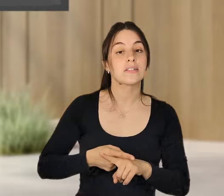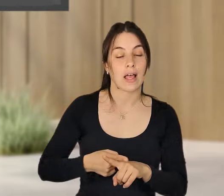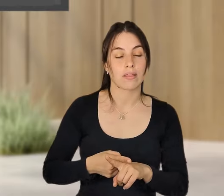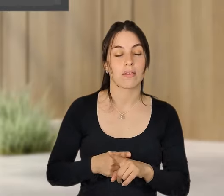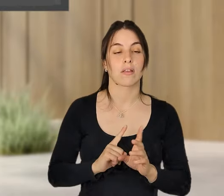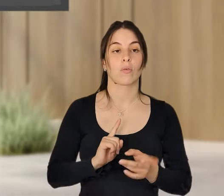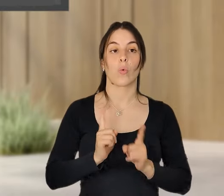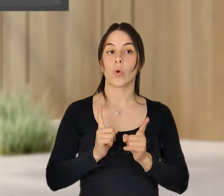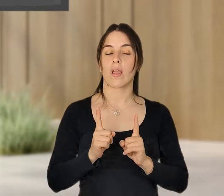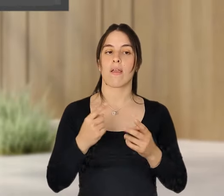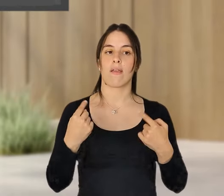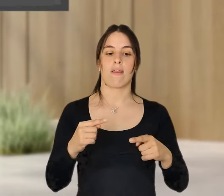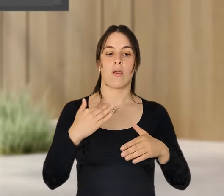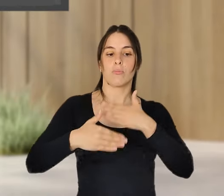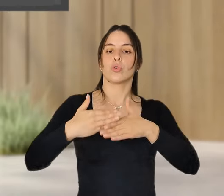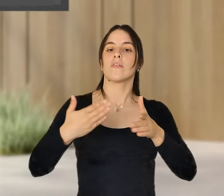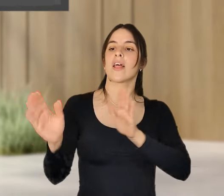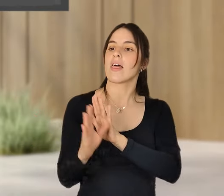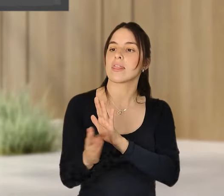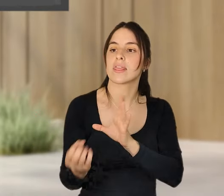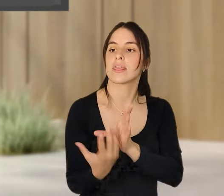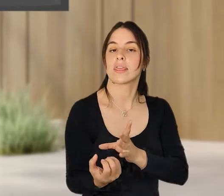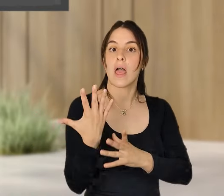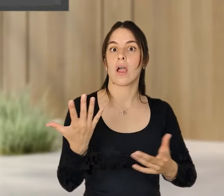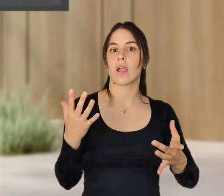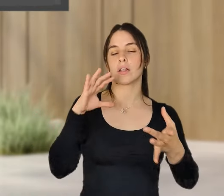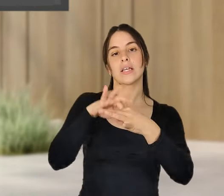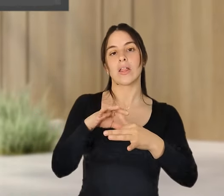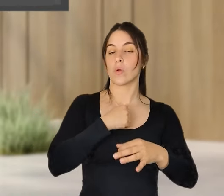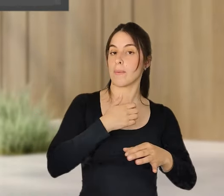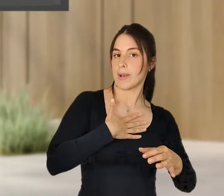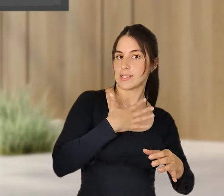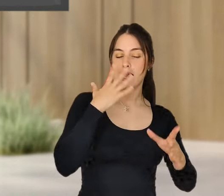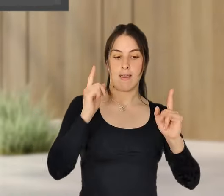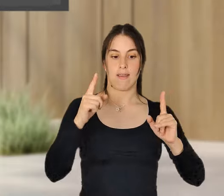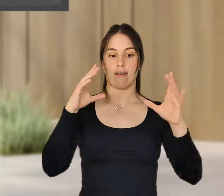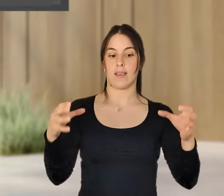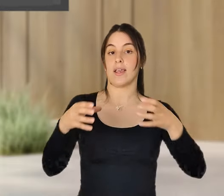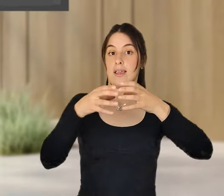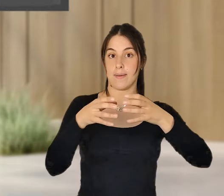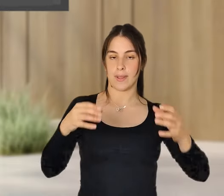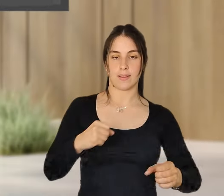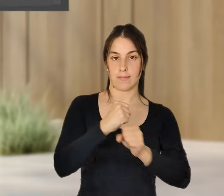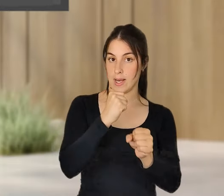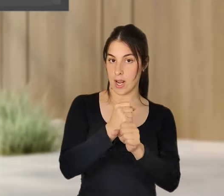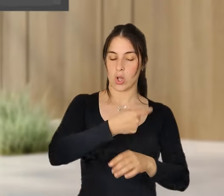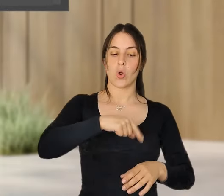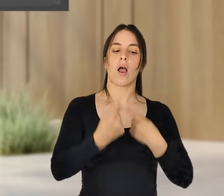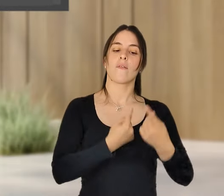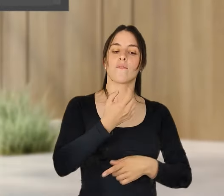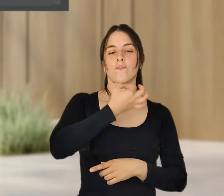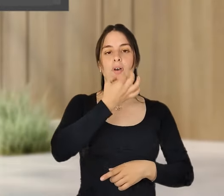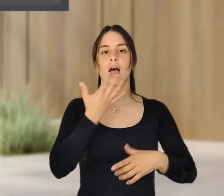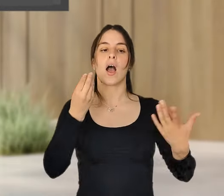é uma estatística ao nível da empresa. Ou seja, é uma equipa a trabalhar. Nós muitas vezes falamos da